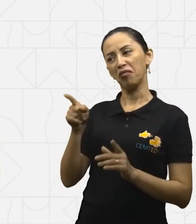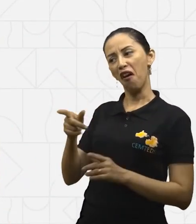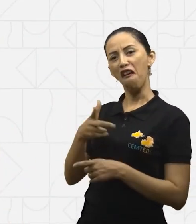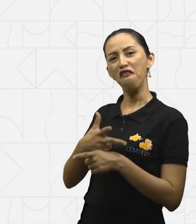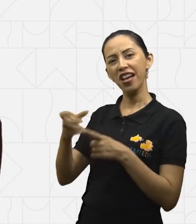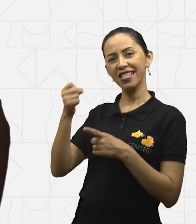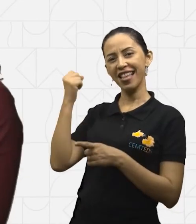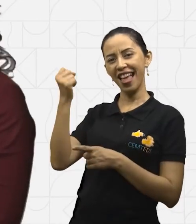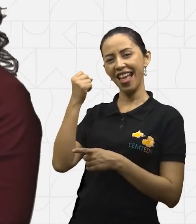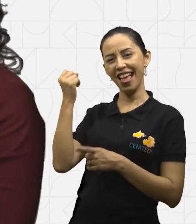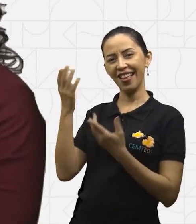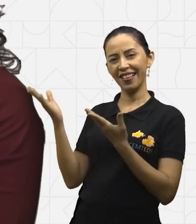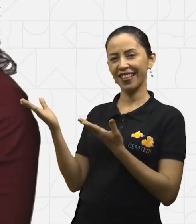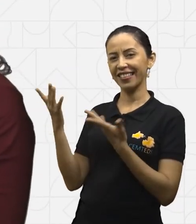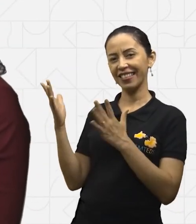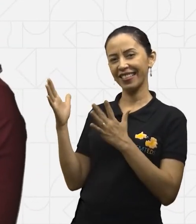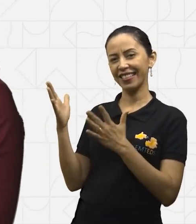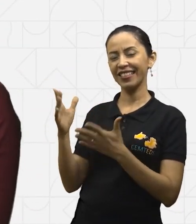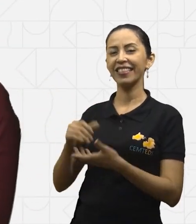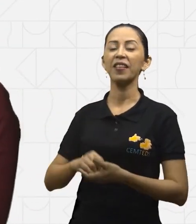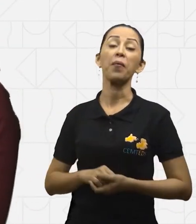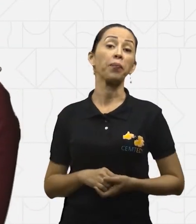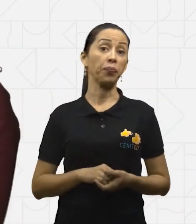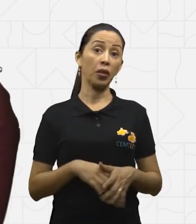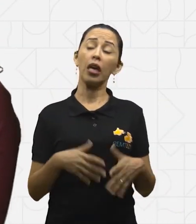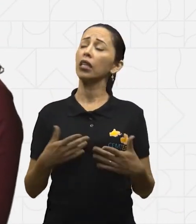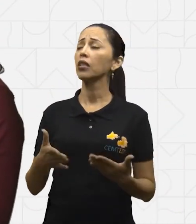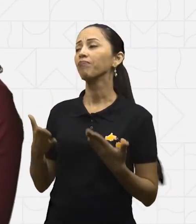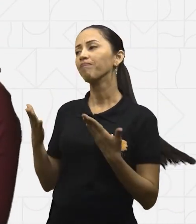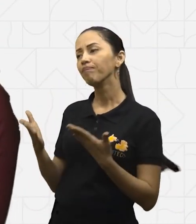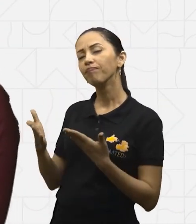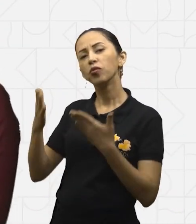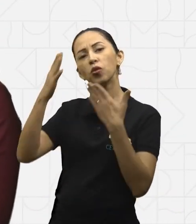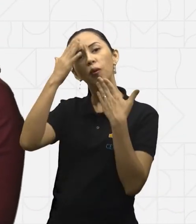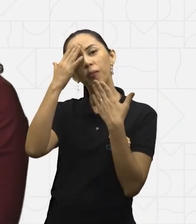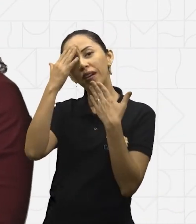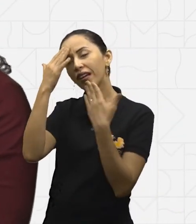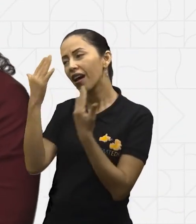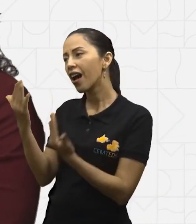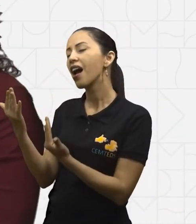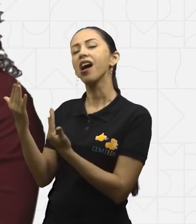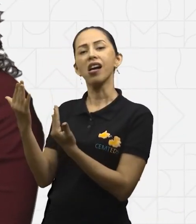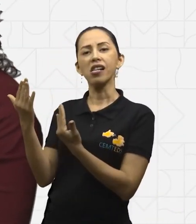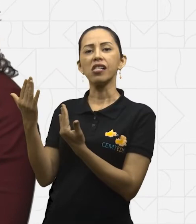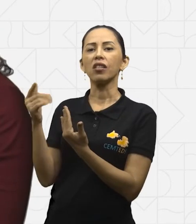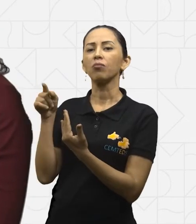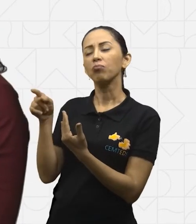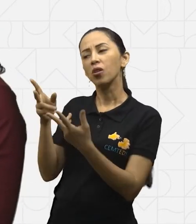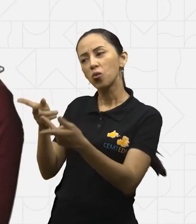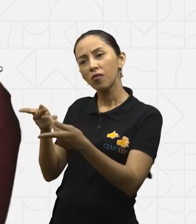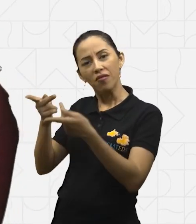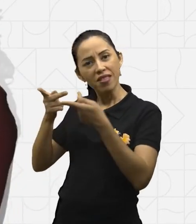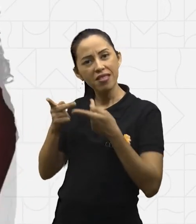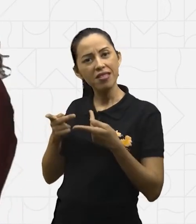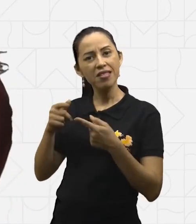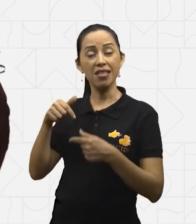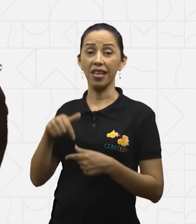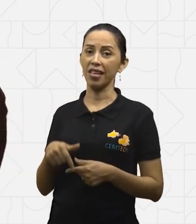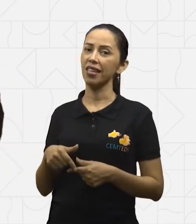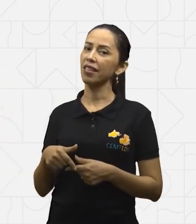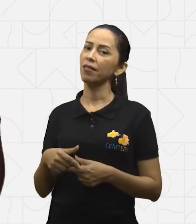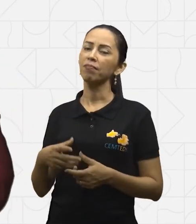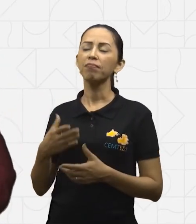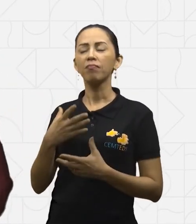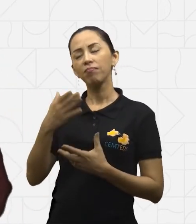Doutora Raiane, muito obrigada pela sua presença. Eu estou me sentindo muito honrada com você aqui, viu? Eu que